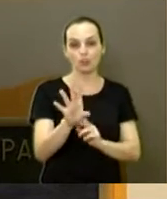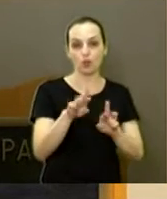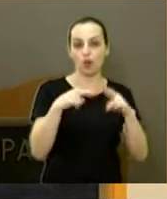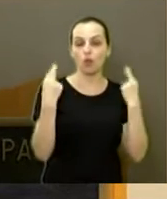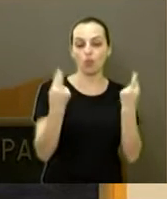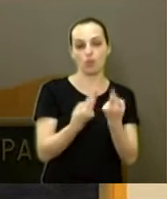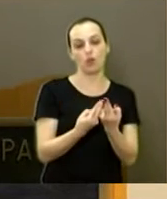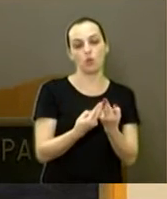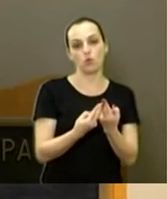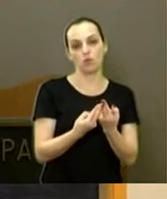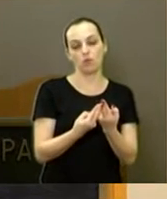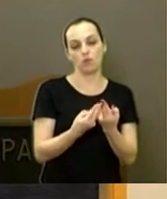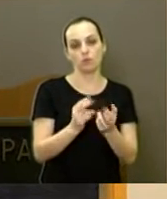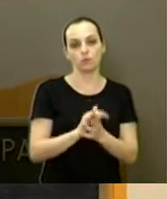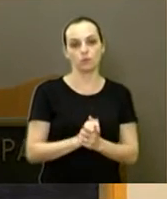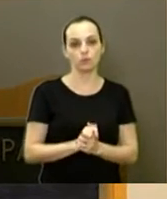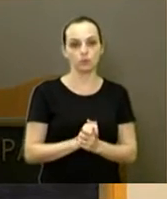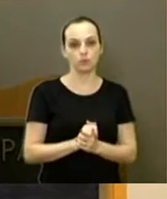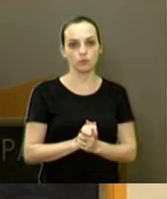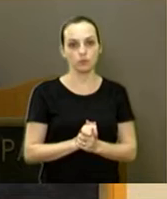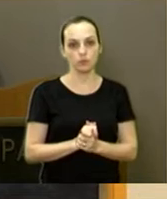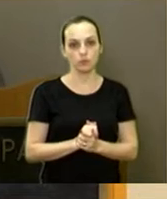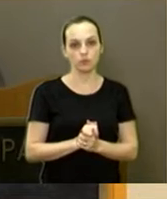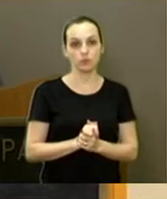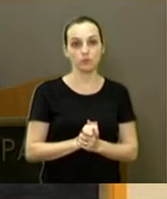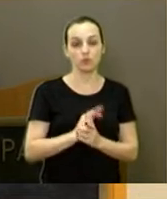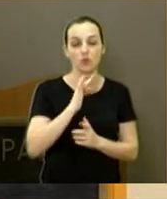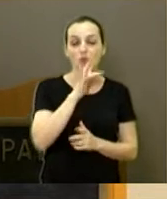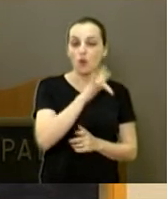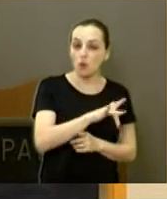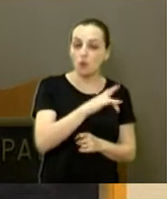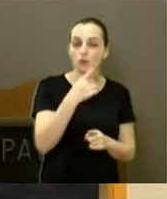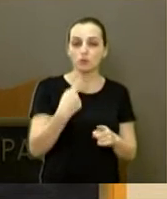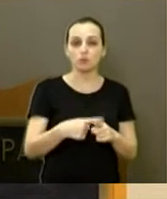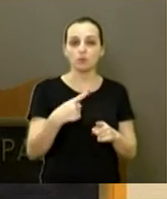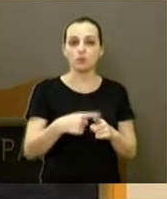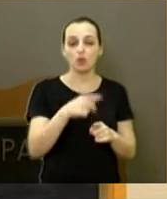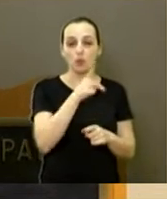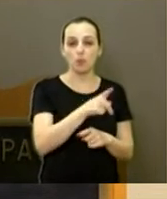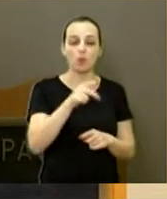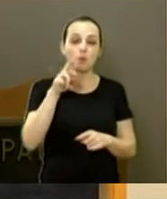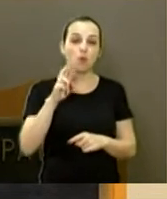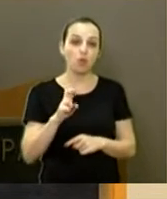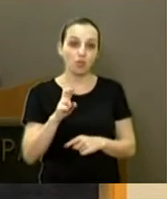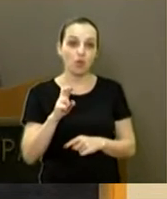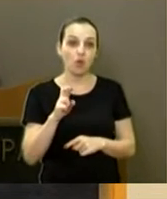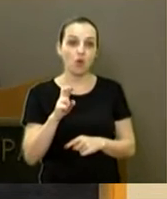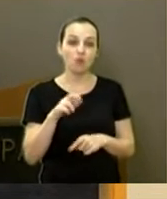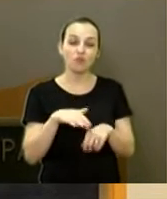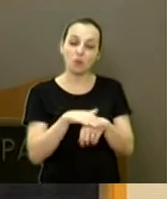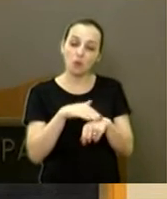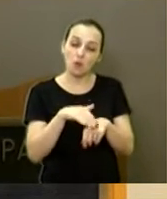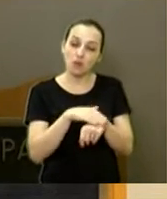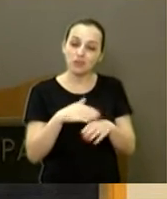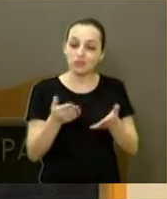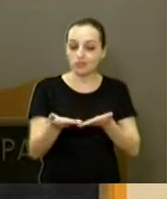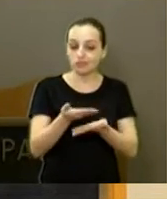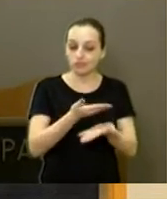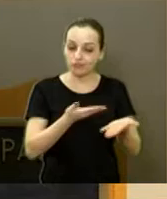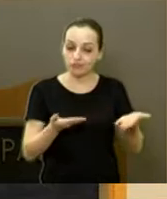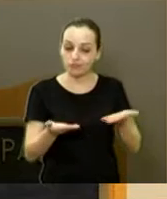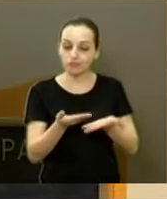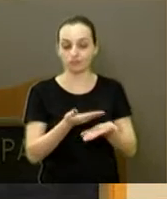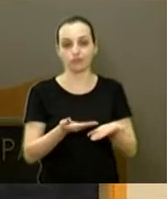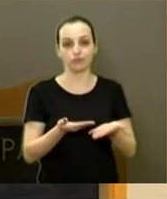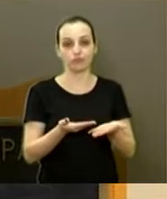Não tinha ninguém. E foi até ruim, porque nós ficamos com um bate-papo, três cadeiras aí